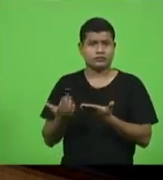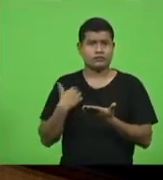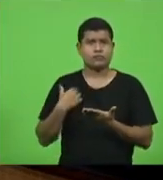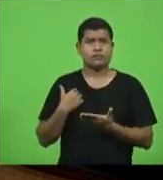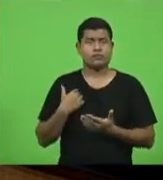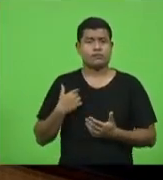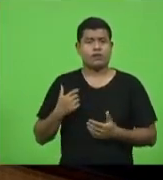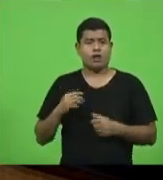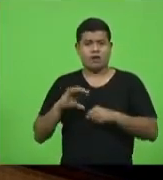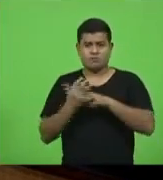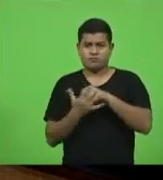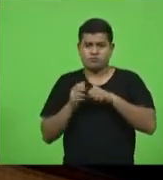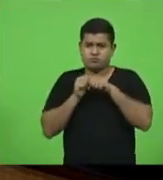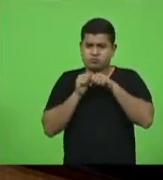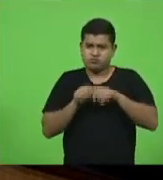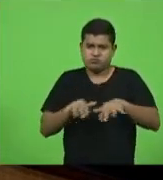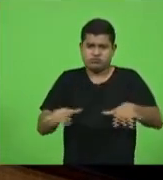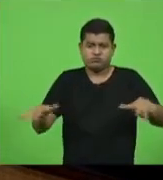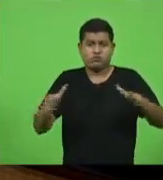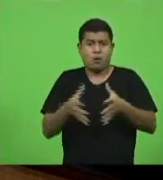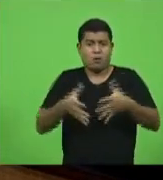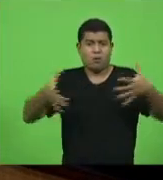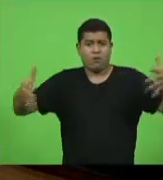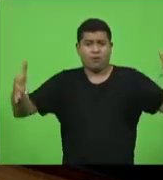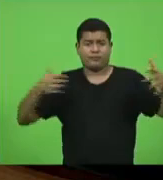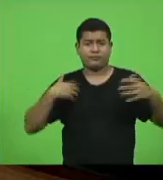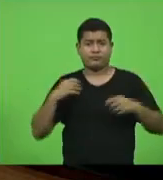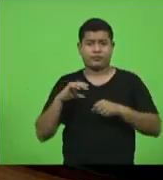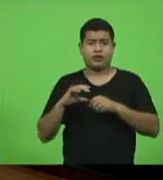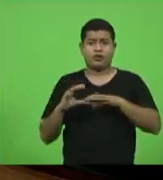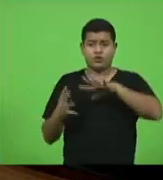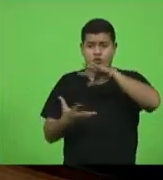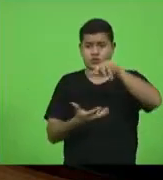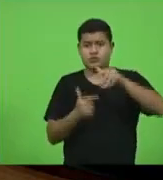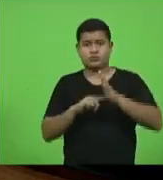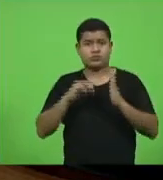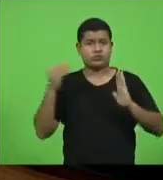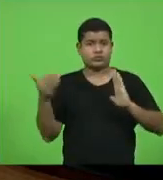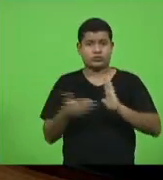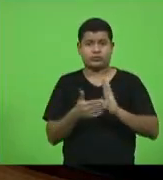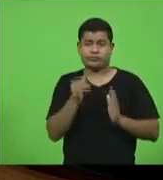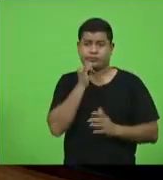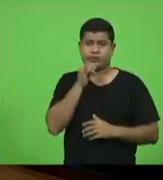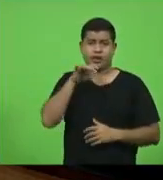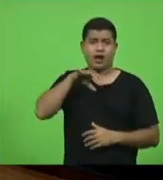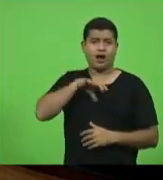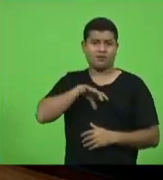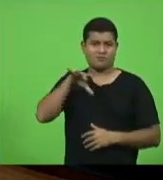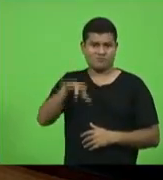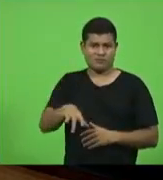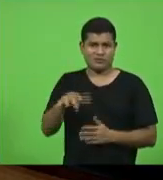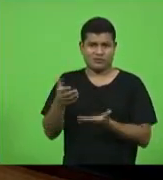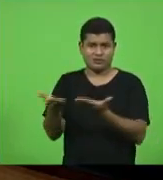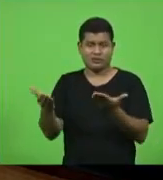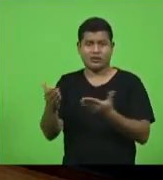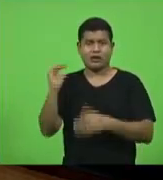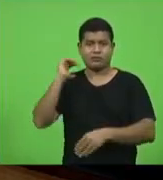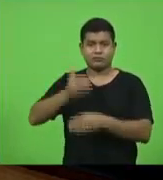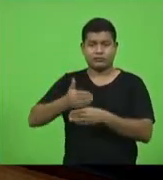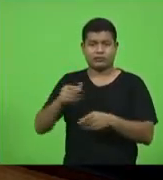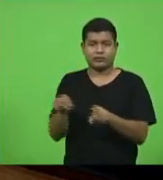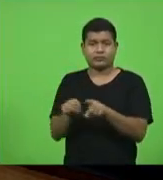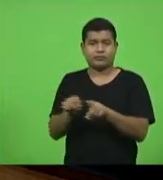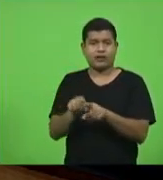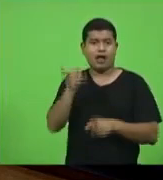muito maiores no brasil inteiro e em outros países portugal nesse momento está em lockdown a itália voltou até lockdown